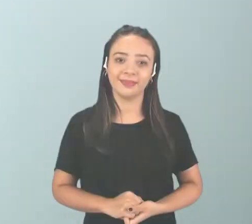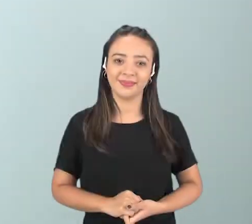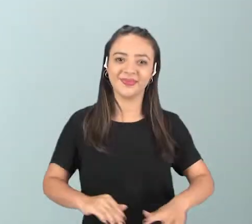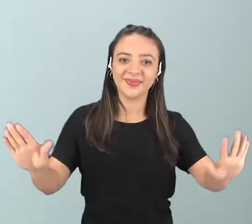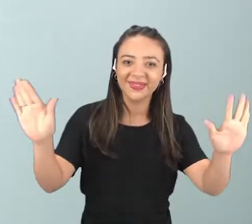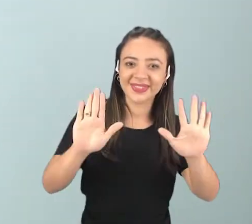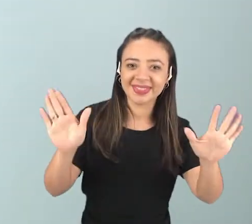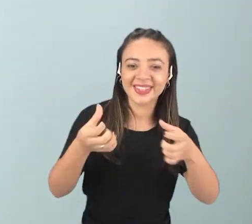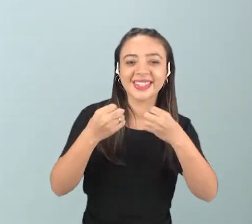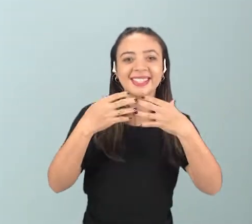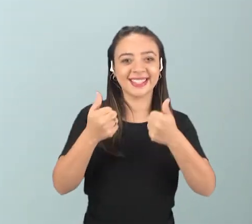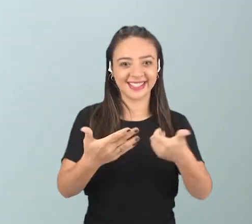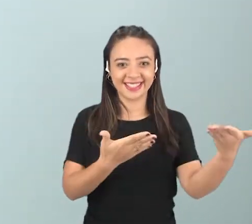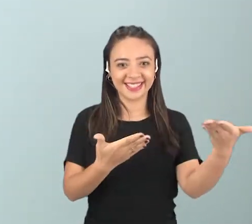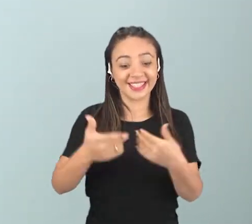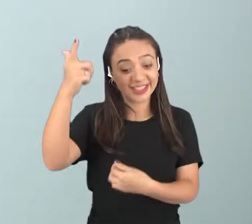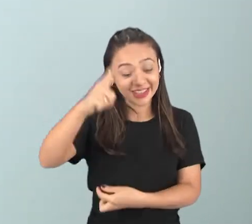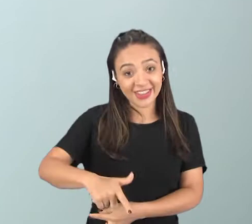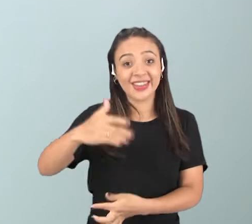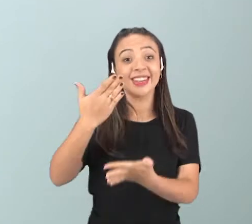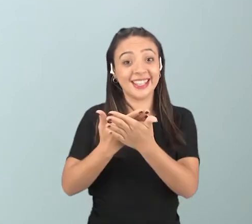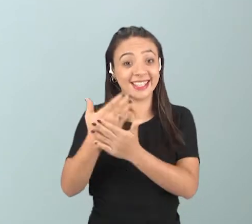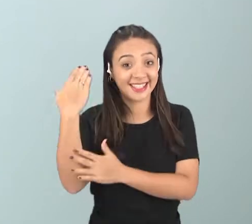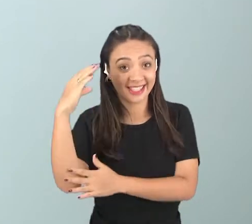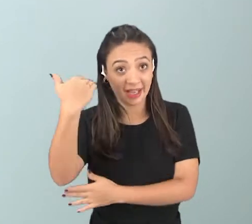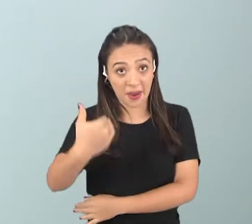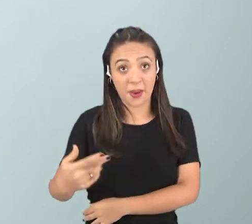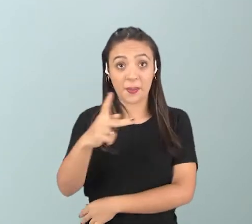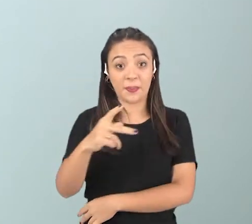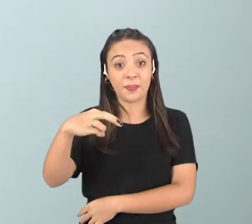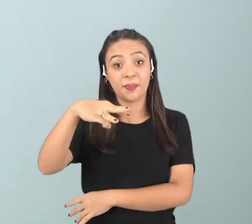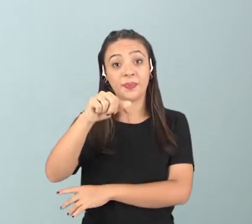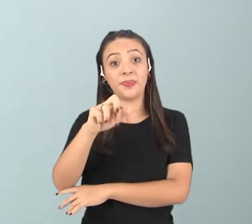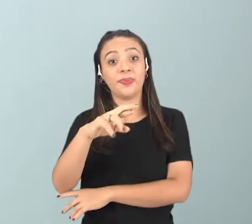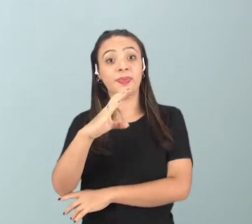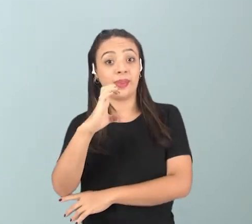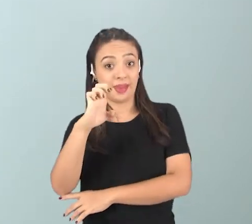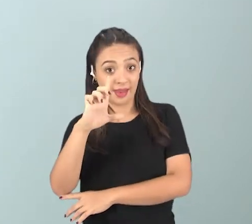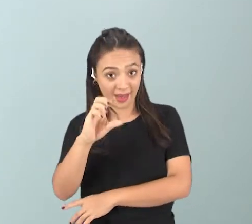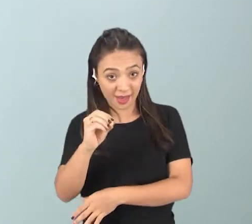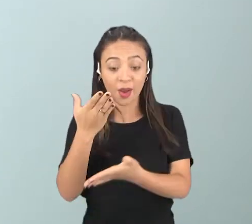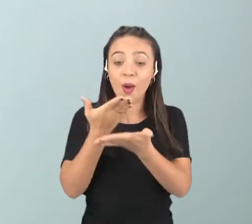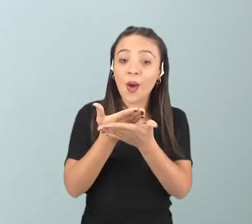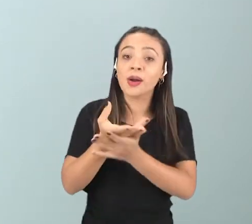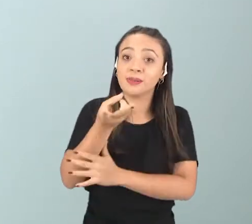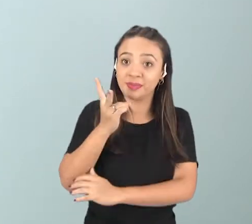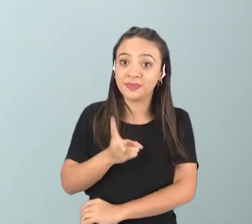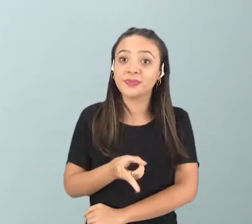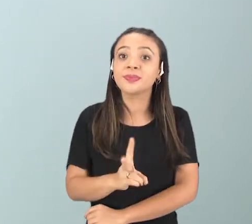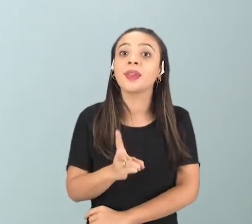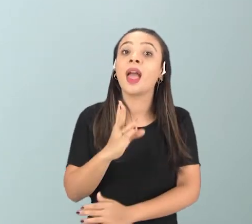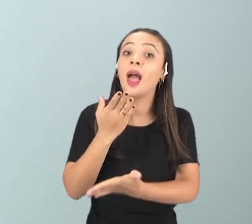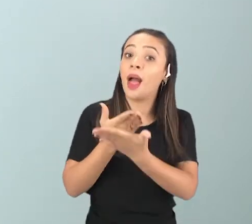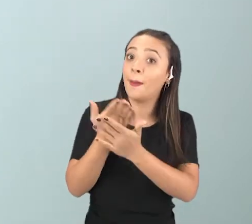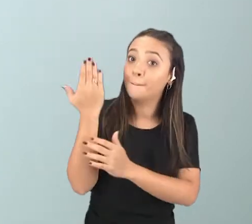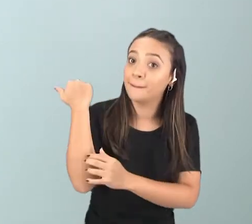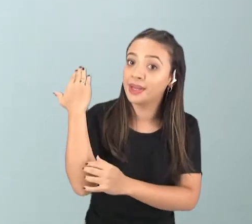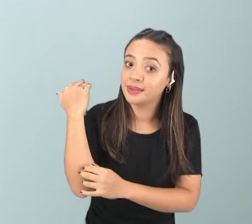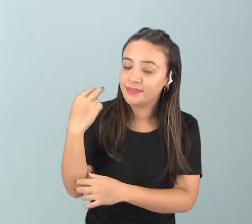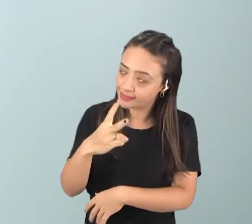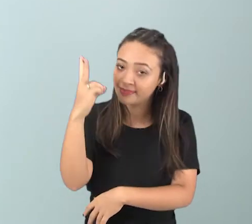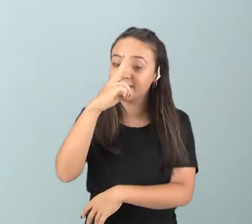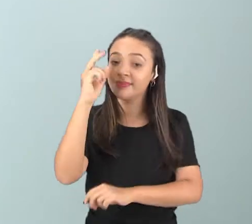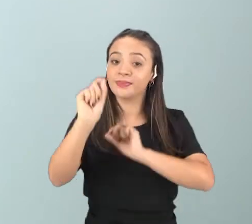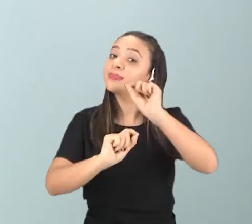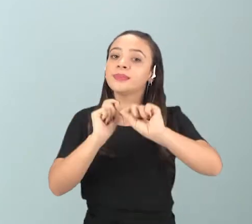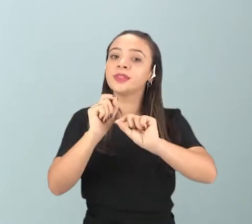Olá, bem-vindos a mais uma aula de ciências. Aqui é o professor Marcelo e na aula de hoje nós vamos dar uma continuidade da aula passada. Lembrem